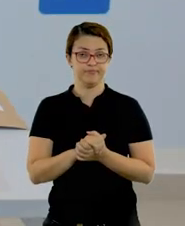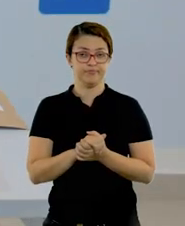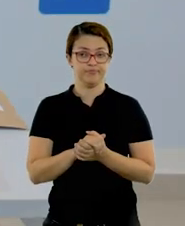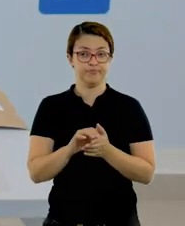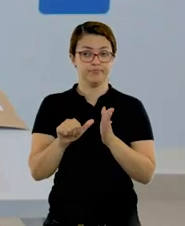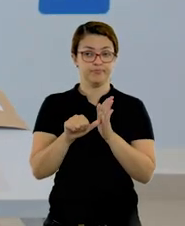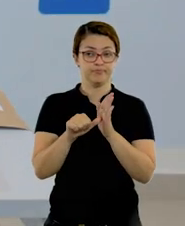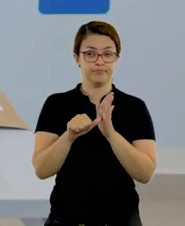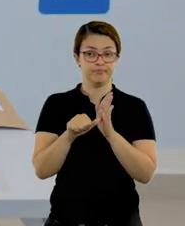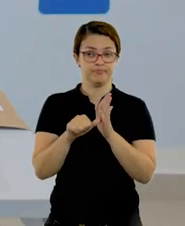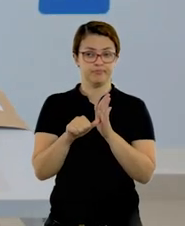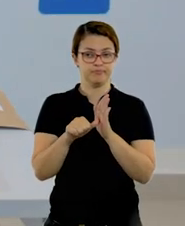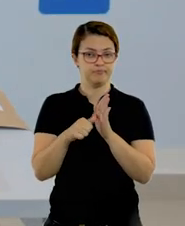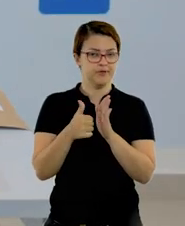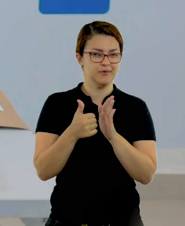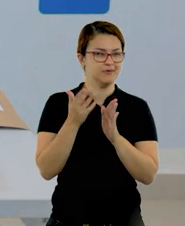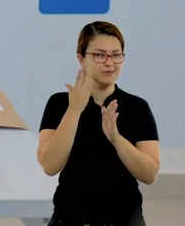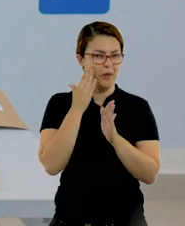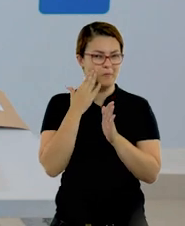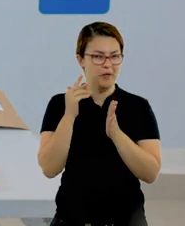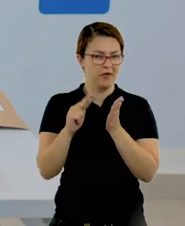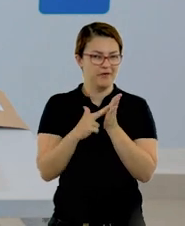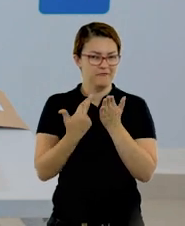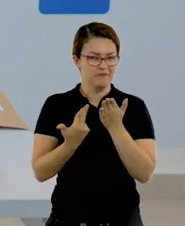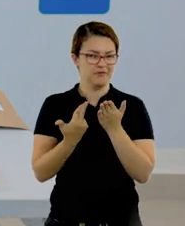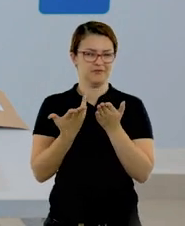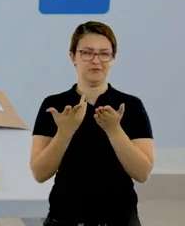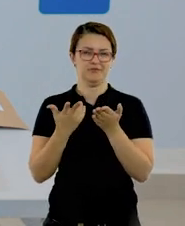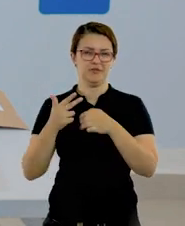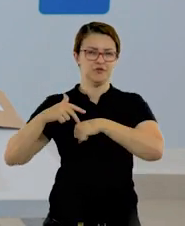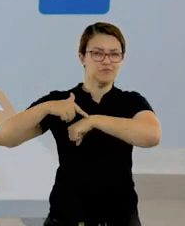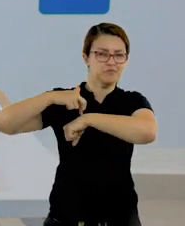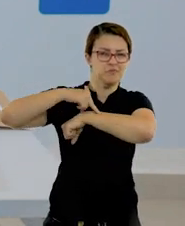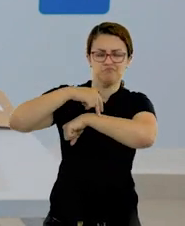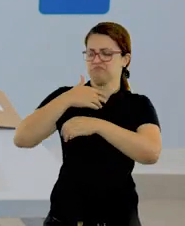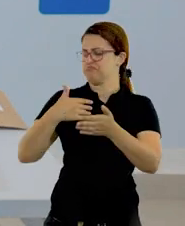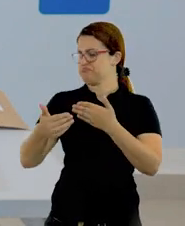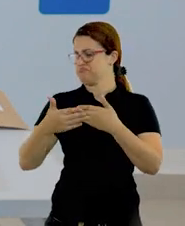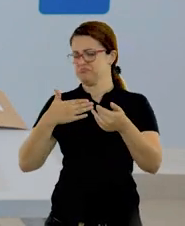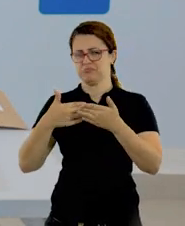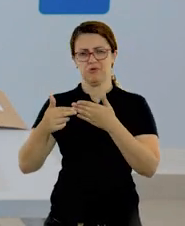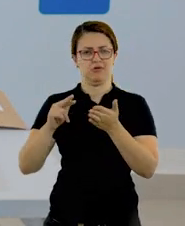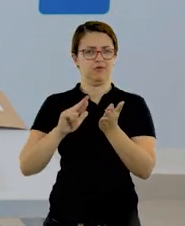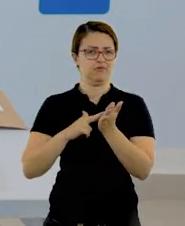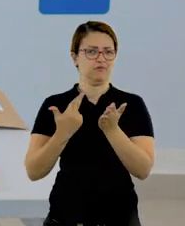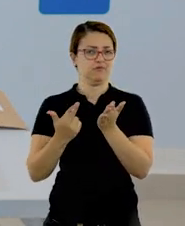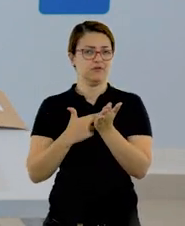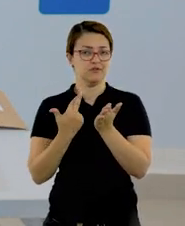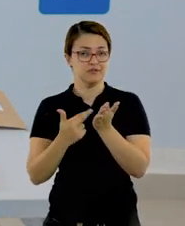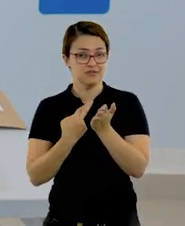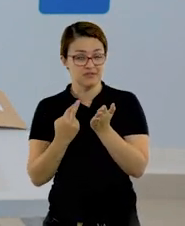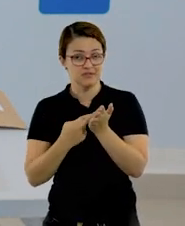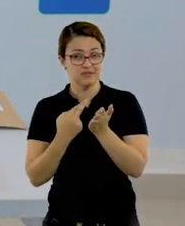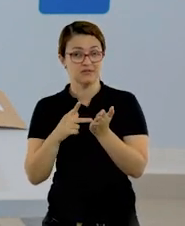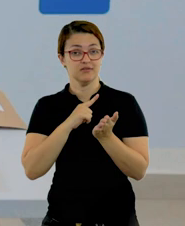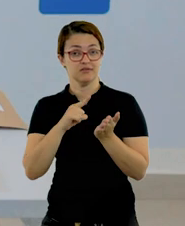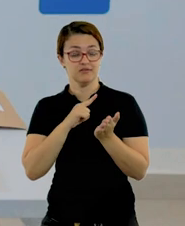a foto de uma capa de revista de moda que vocês tenham em casa ou qualquer outro tipo de revista que